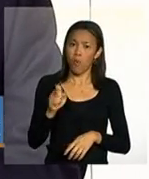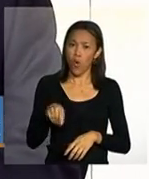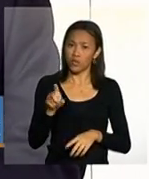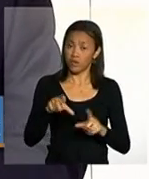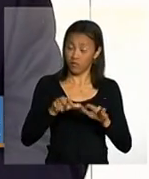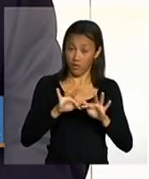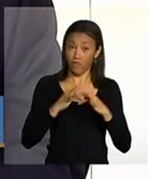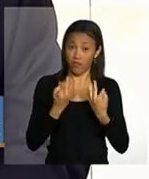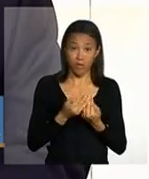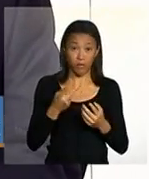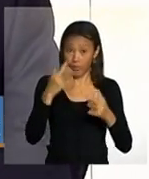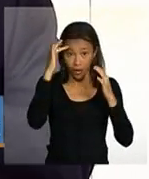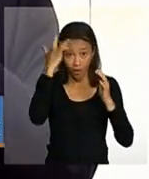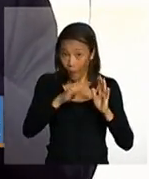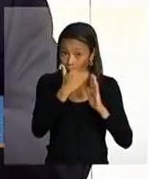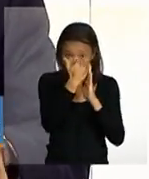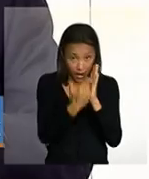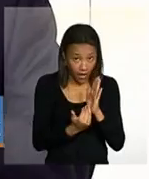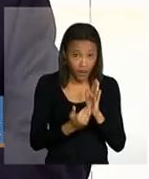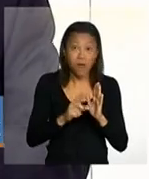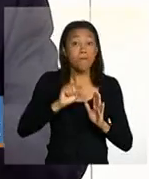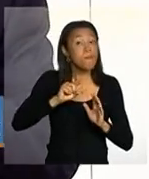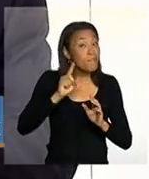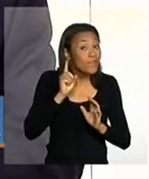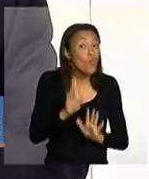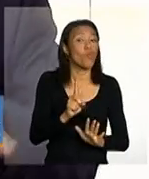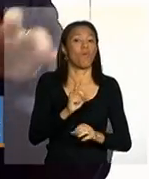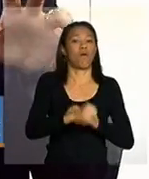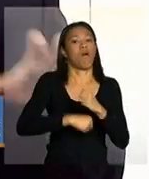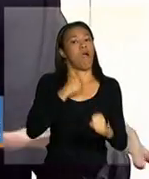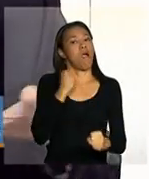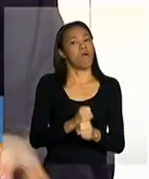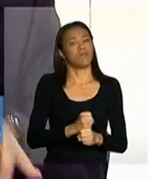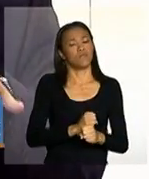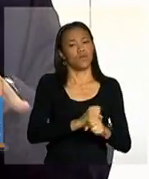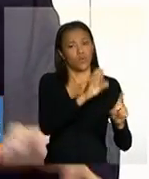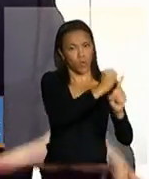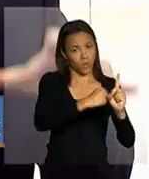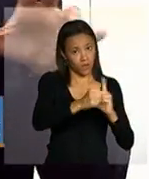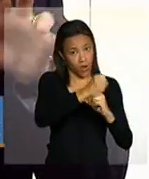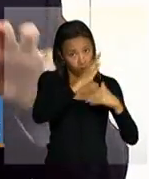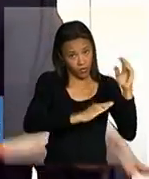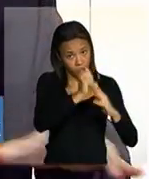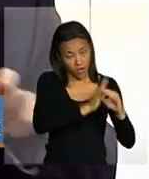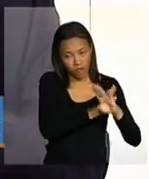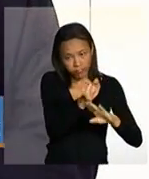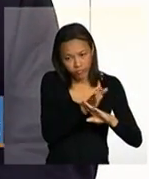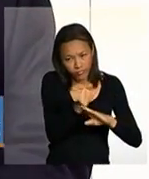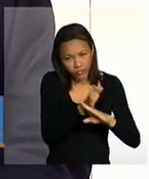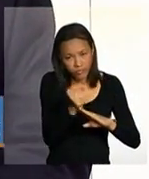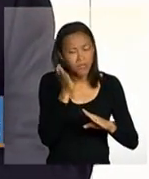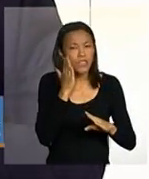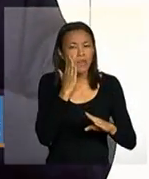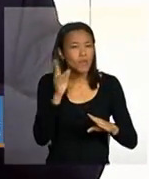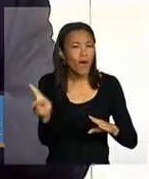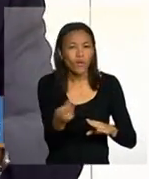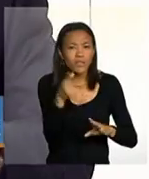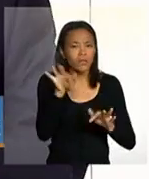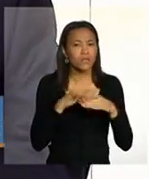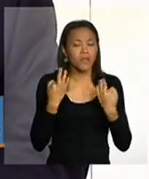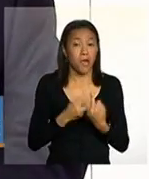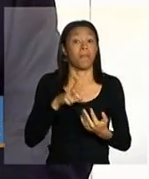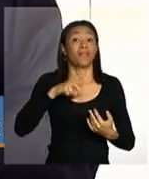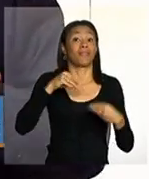condicionalidade se ela não passar pelo menos um ano de trabalho da área da assistência social com a família ou no acompanhamento familiar para que ela tenha essa